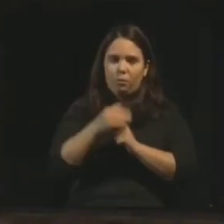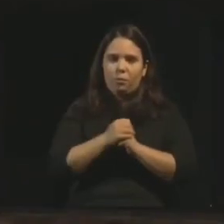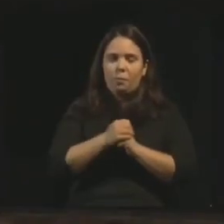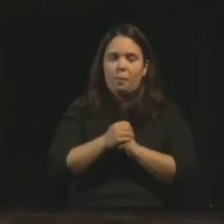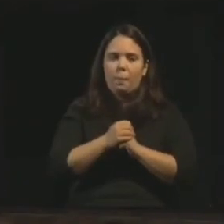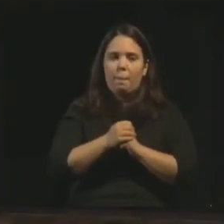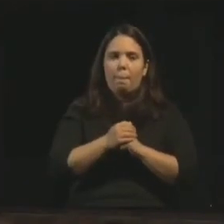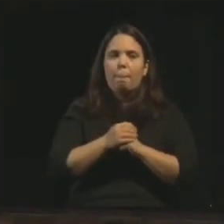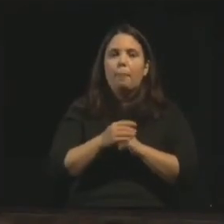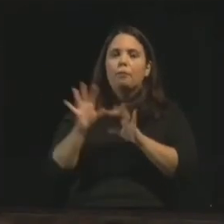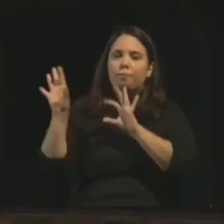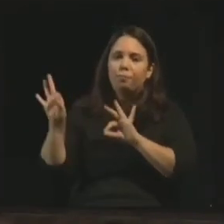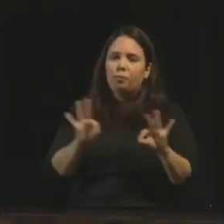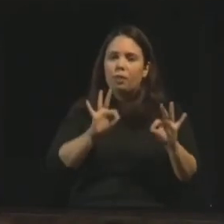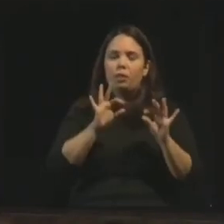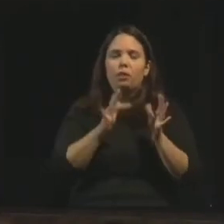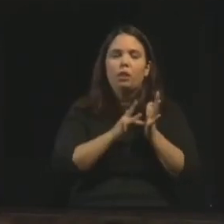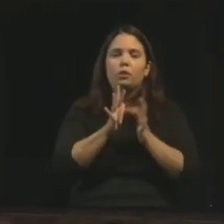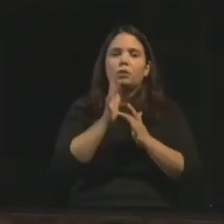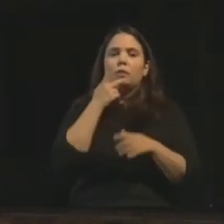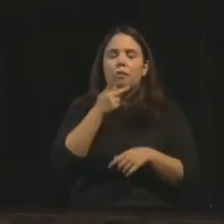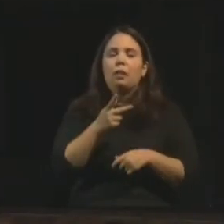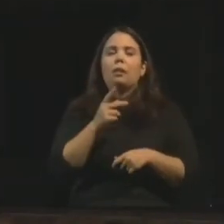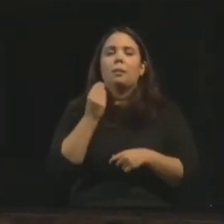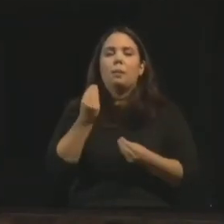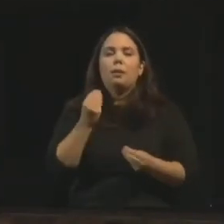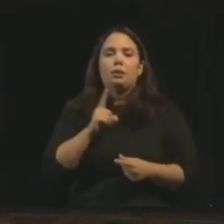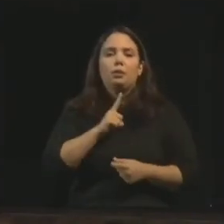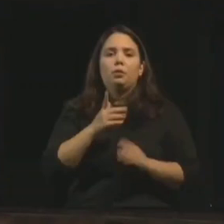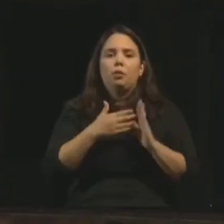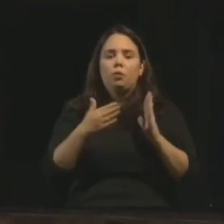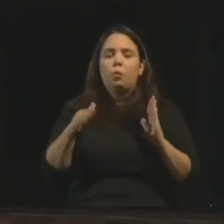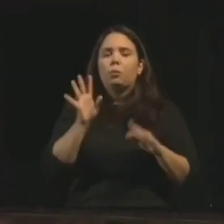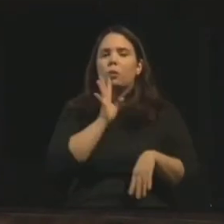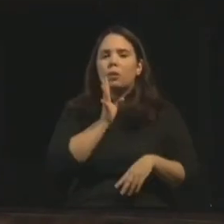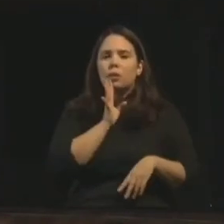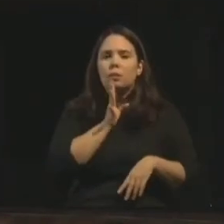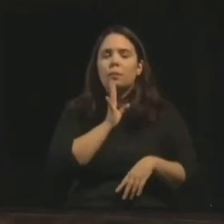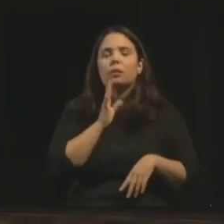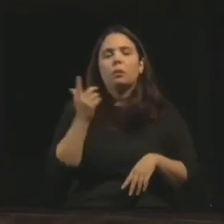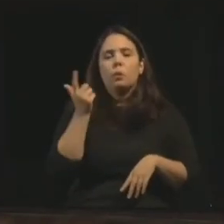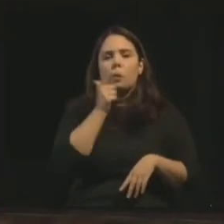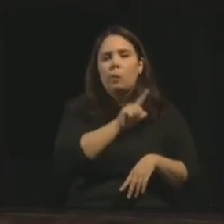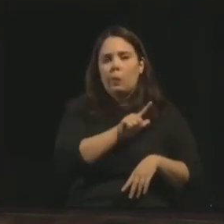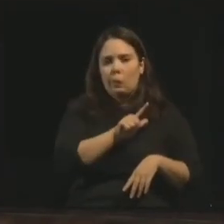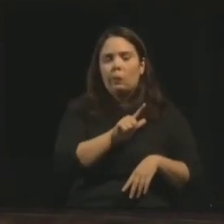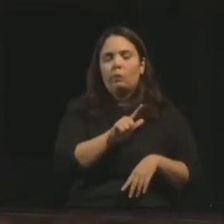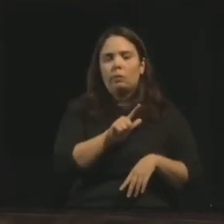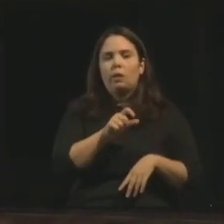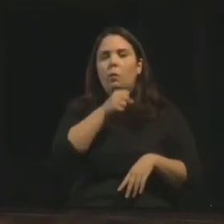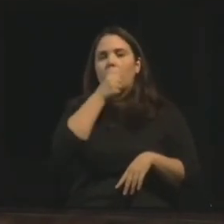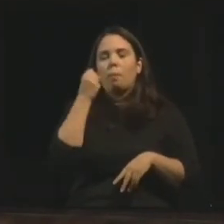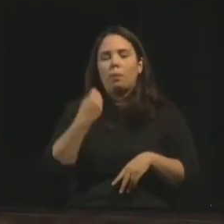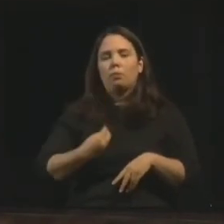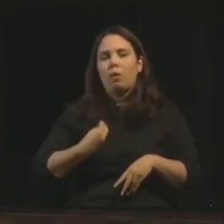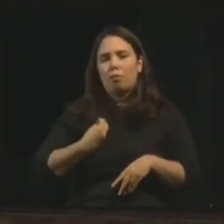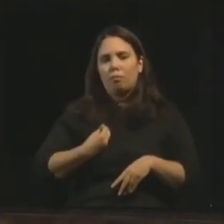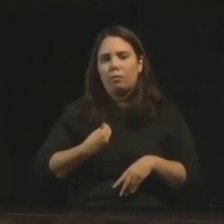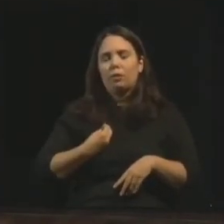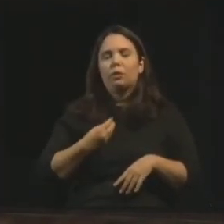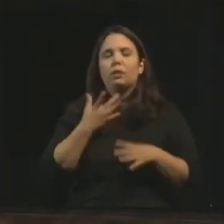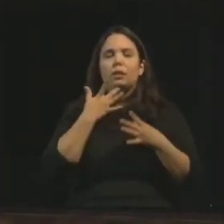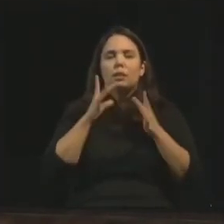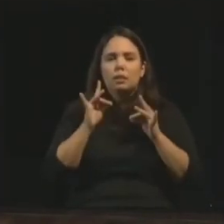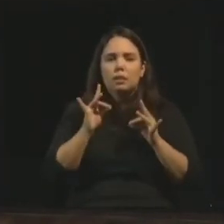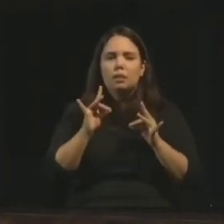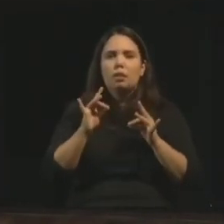E parafraseando, Jesus, porque tive fome de conhecimento e me saciaste com o pão da vida. Tive sede de